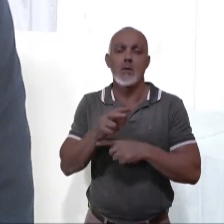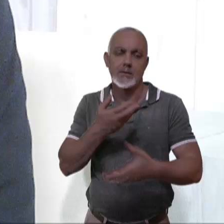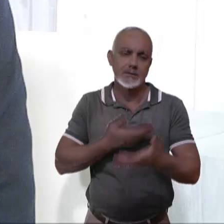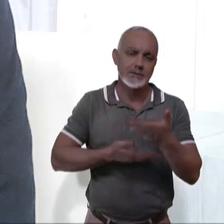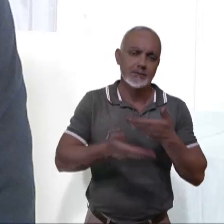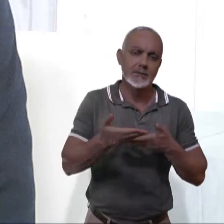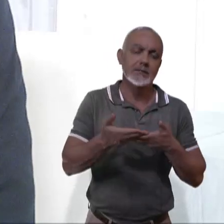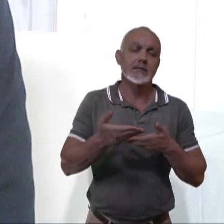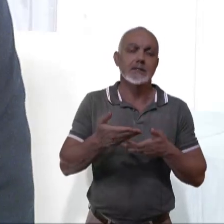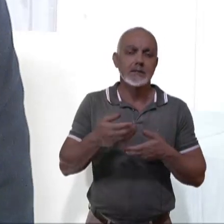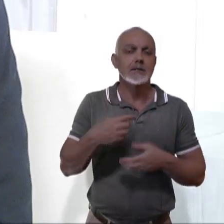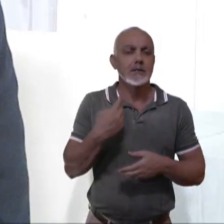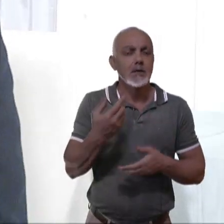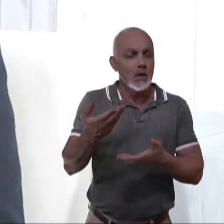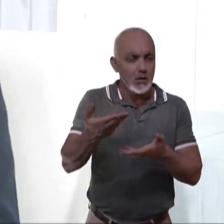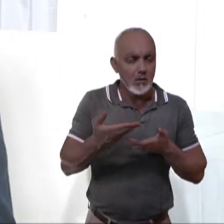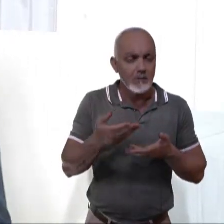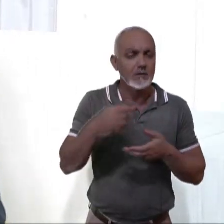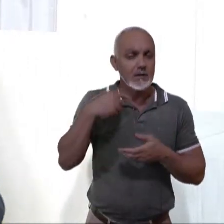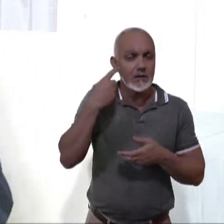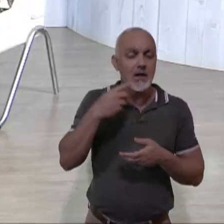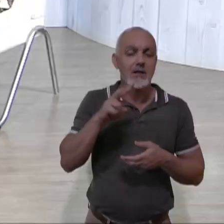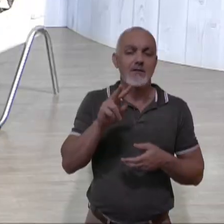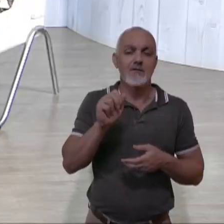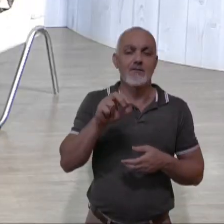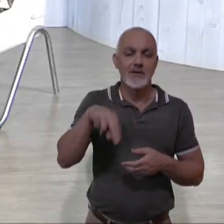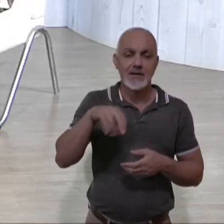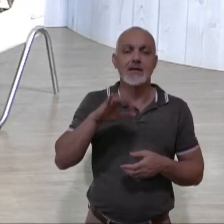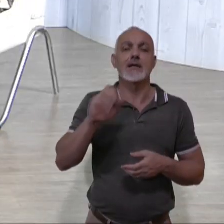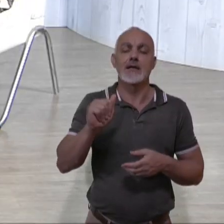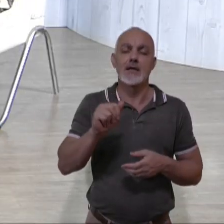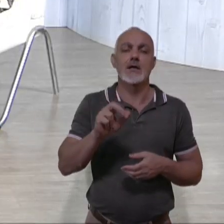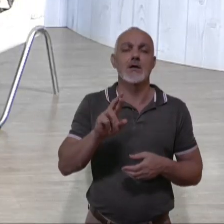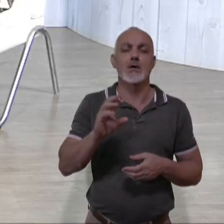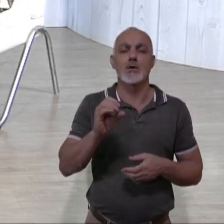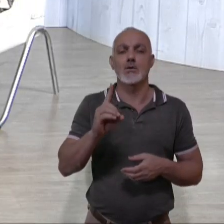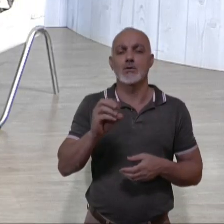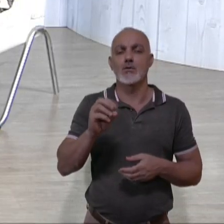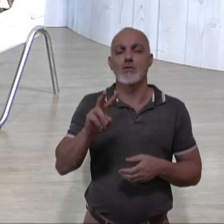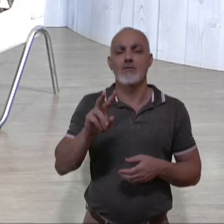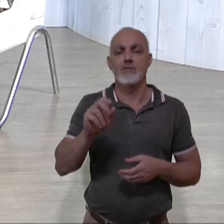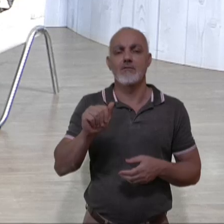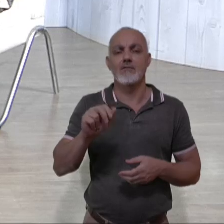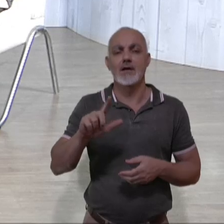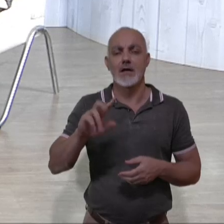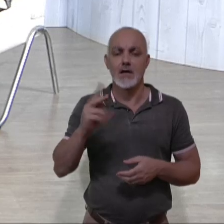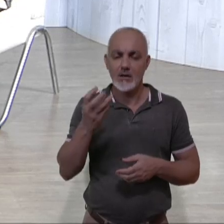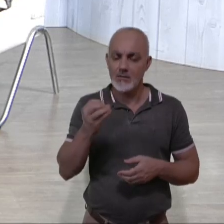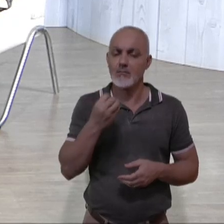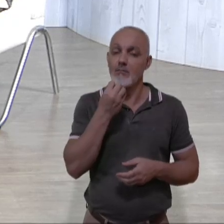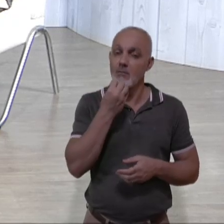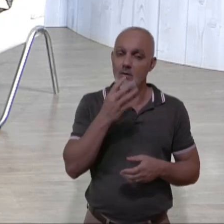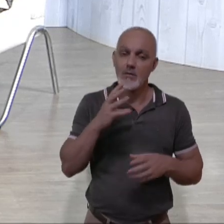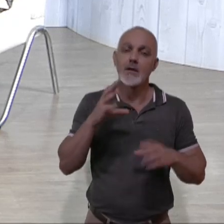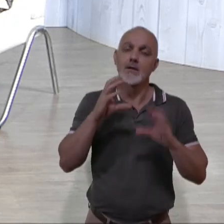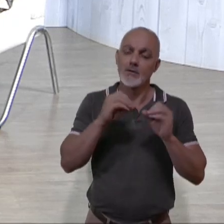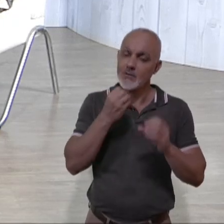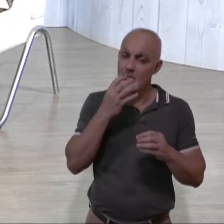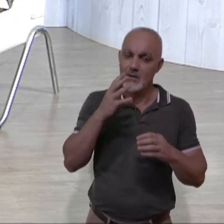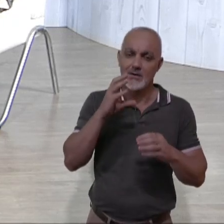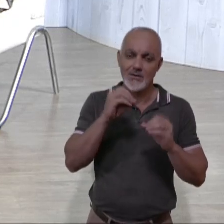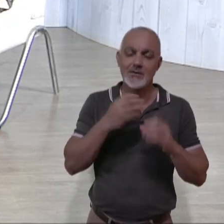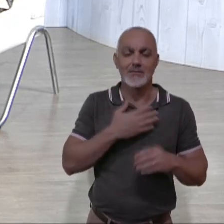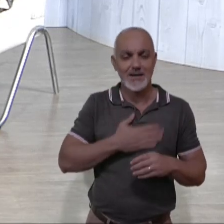compartilhada, a gente convidou a advogada Vânia Rodovalho, que está aqui comigo no estúdio. Boa noite, Vânia. Boa noite, tudo bem? Tudo bem.